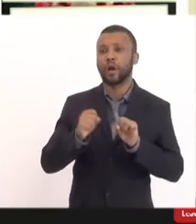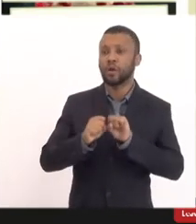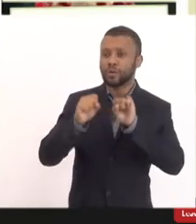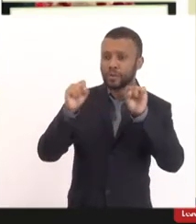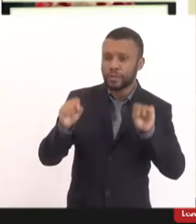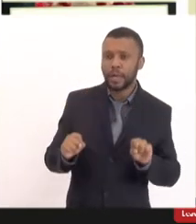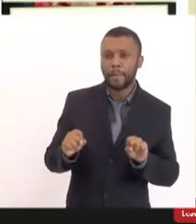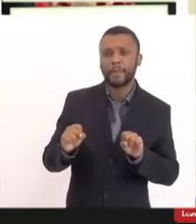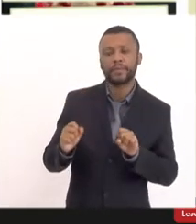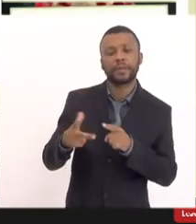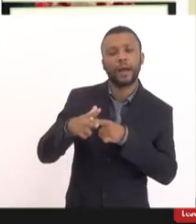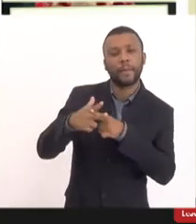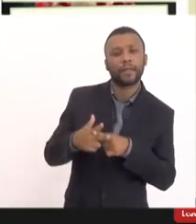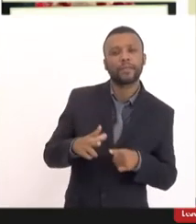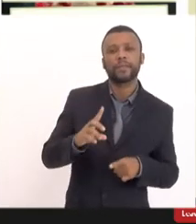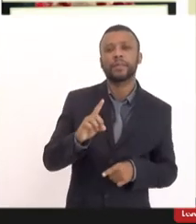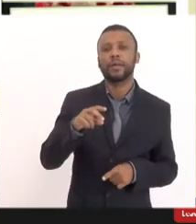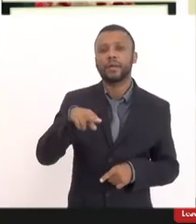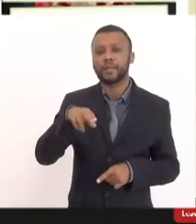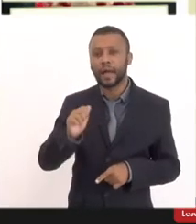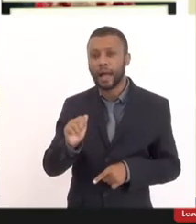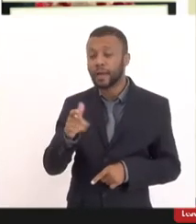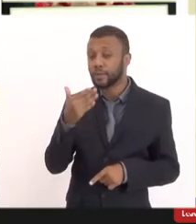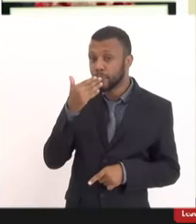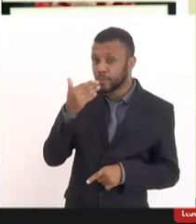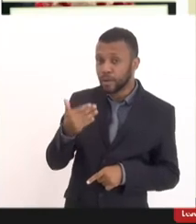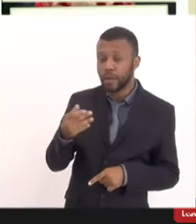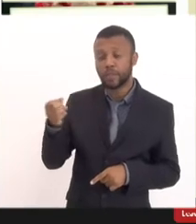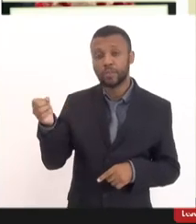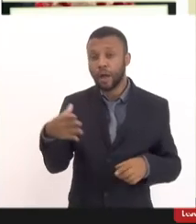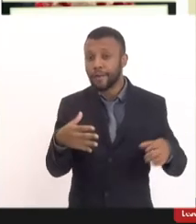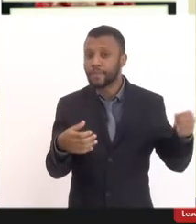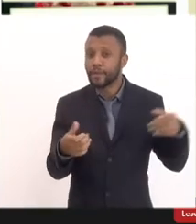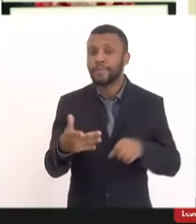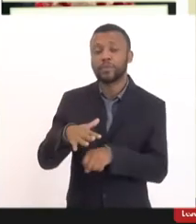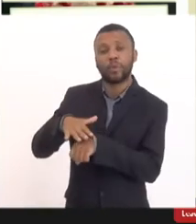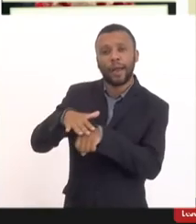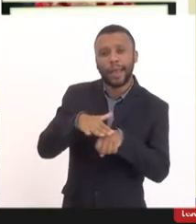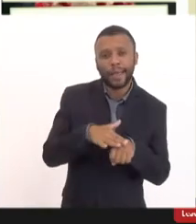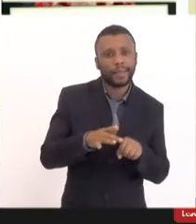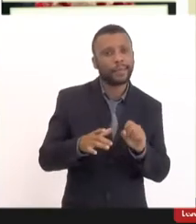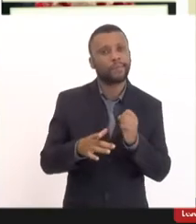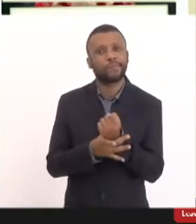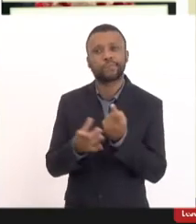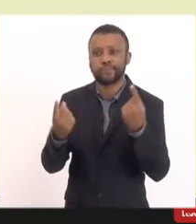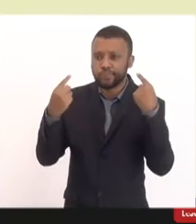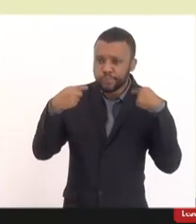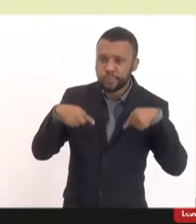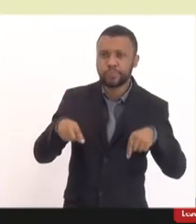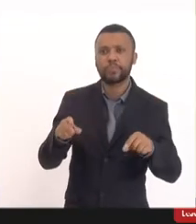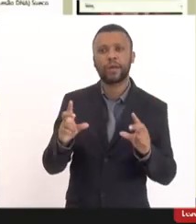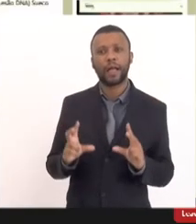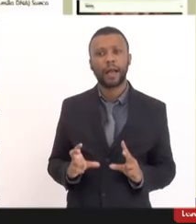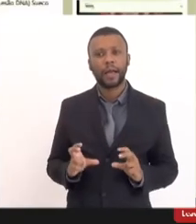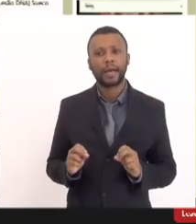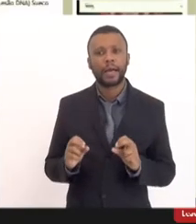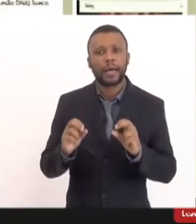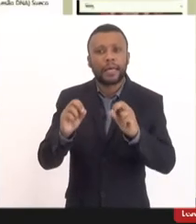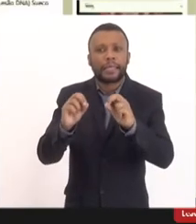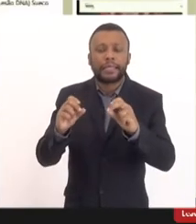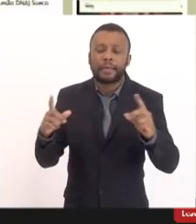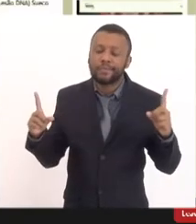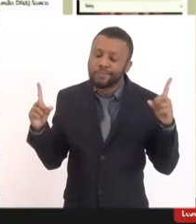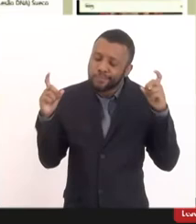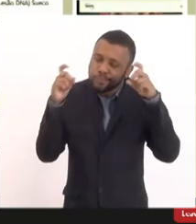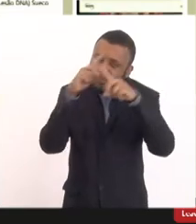reparação do DNA e isso favorece novas doenças virais doenças imunológicas e cânceres cânceres extremamente rápidos que você não